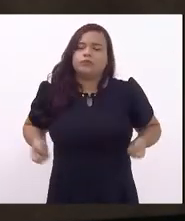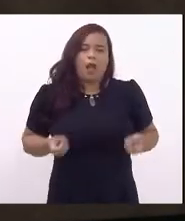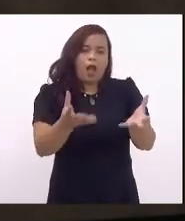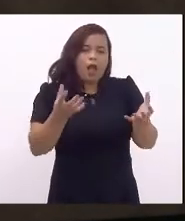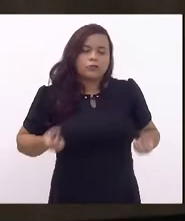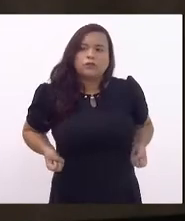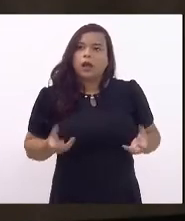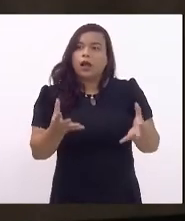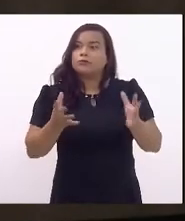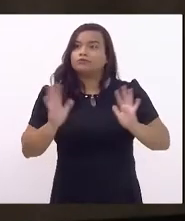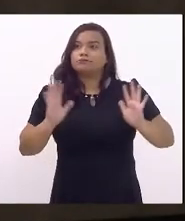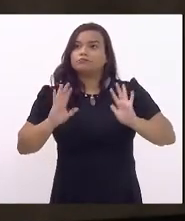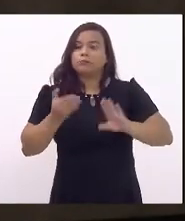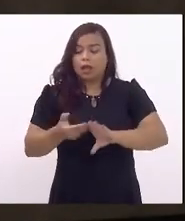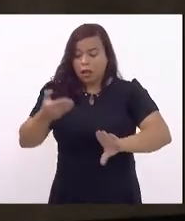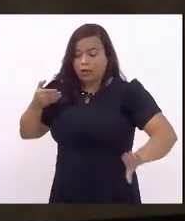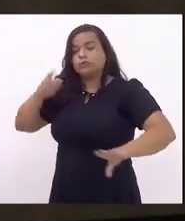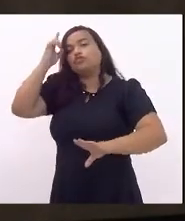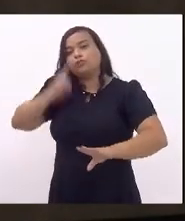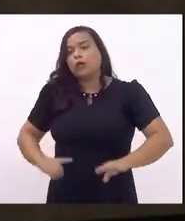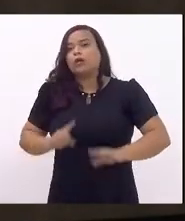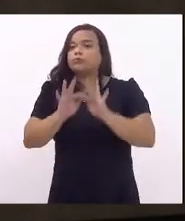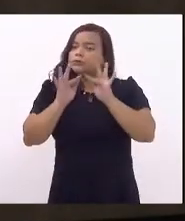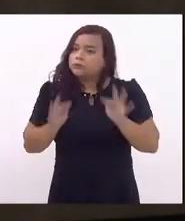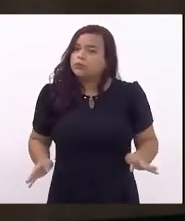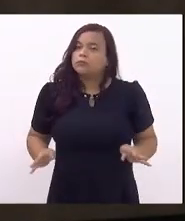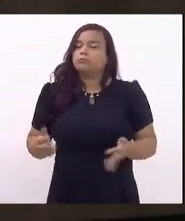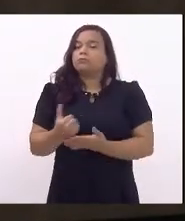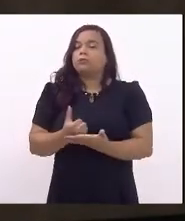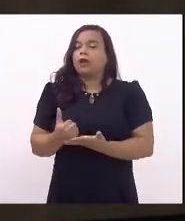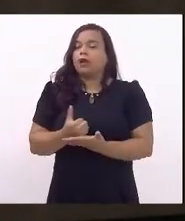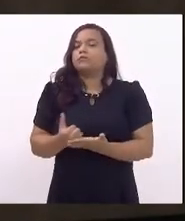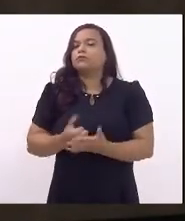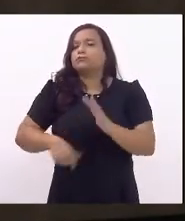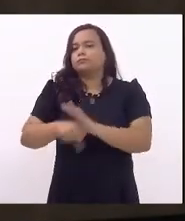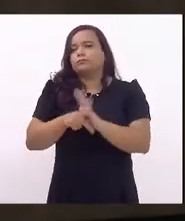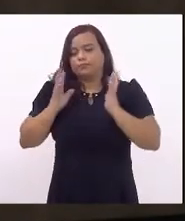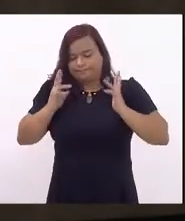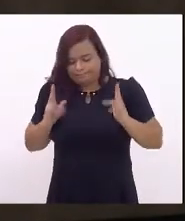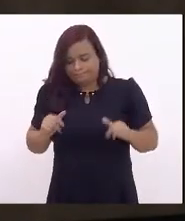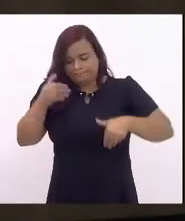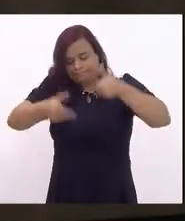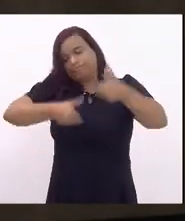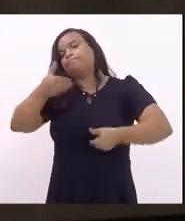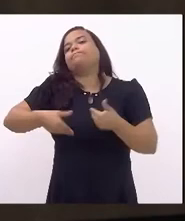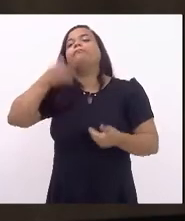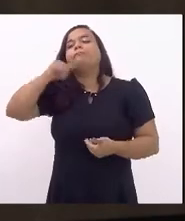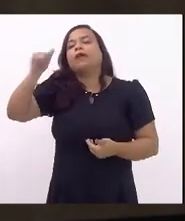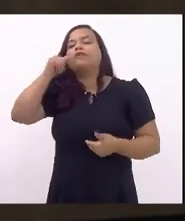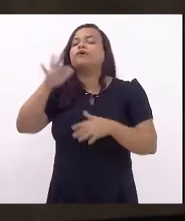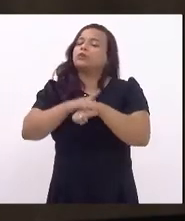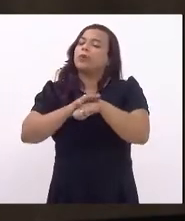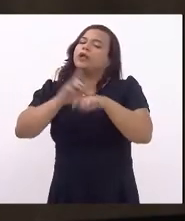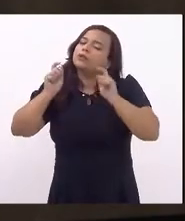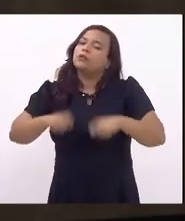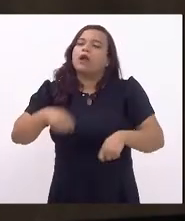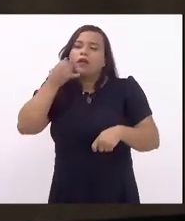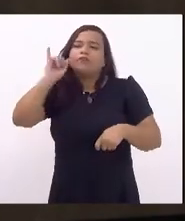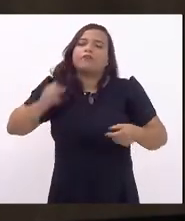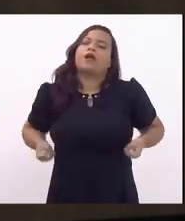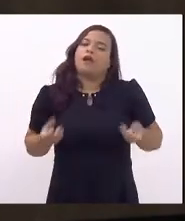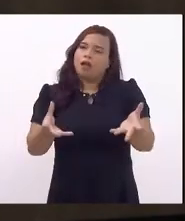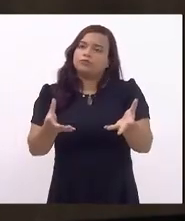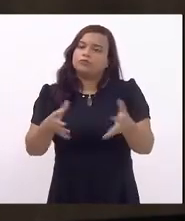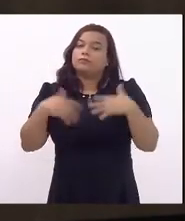garantir o direito humano mínimo à higienização dessas pessoas, prevenindo diversas doenças. Então, o projeto do